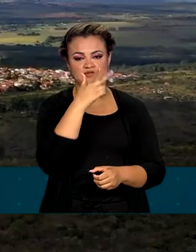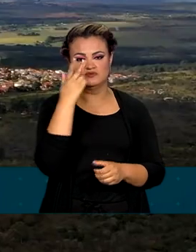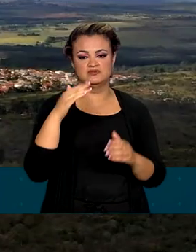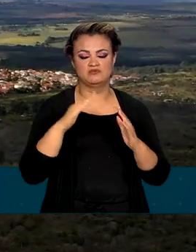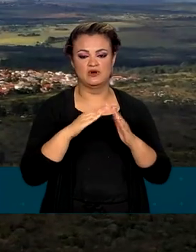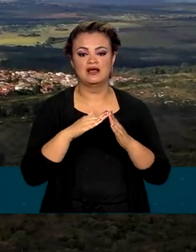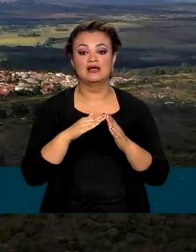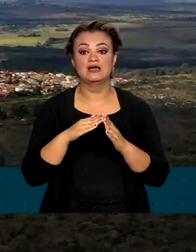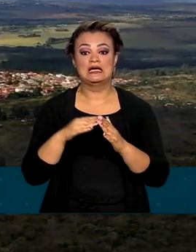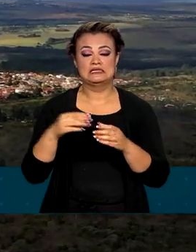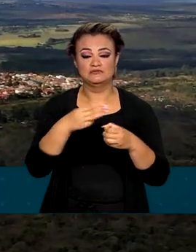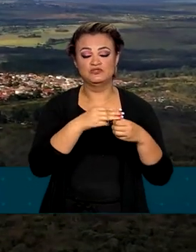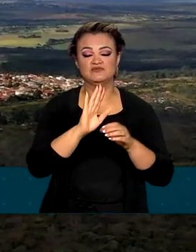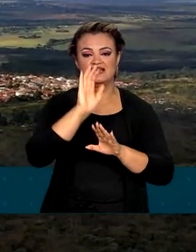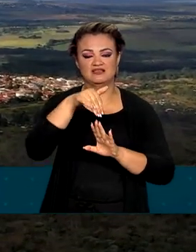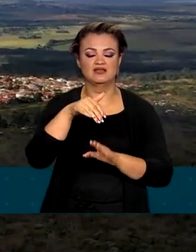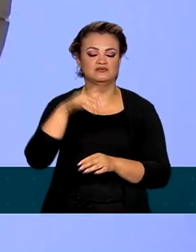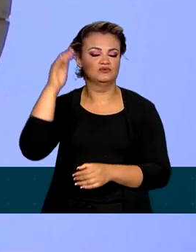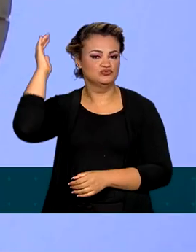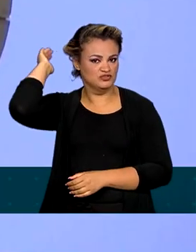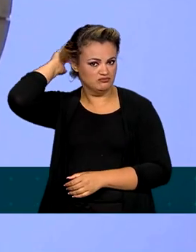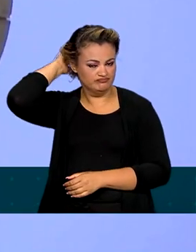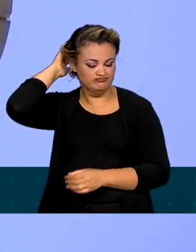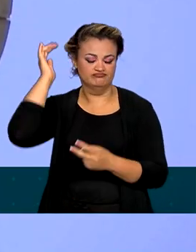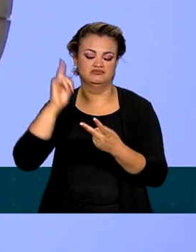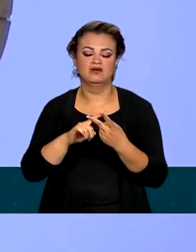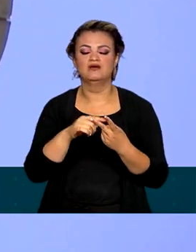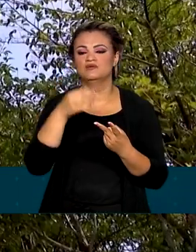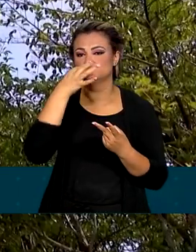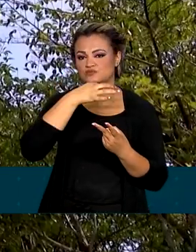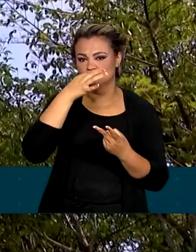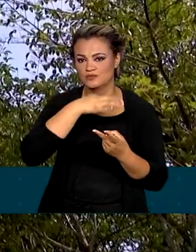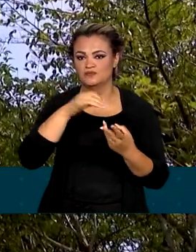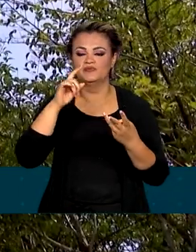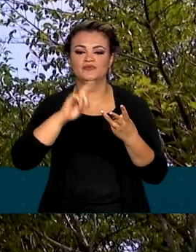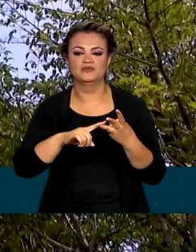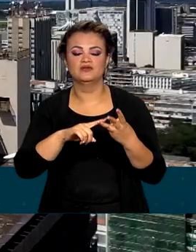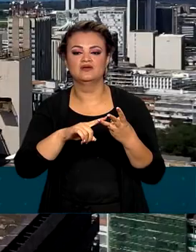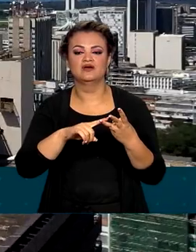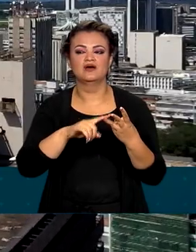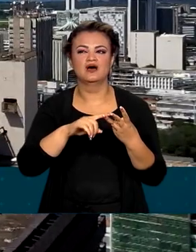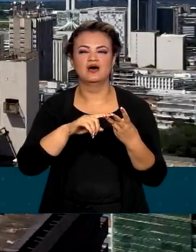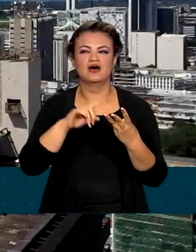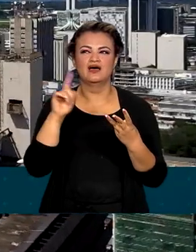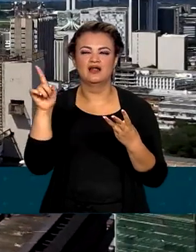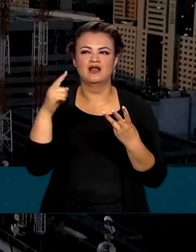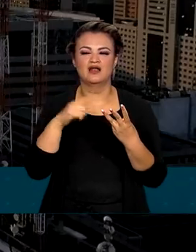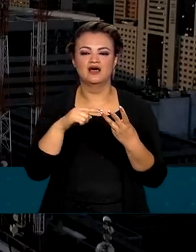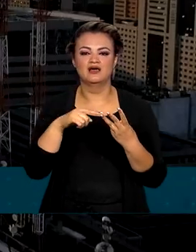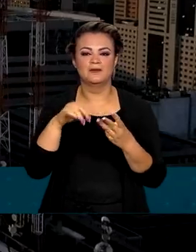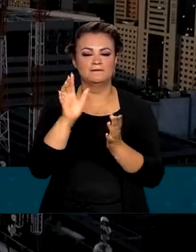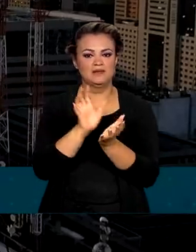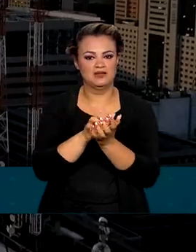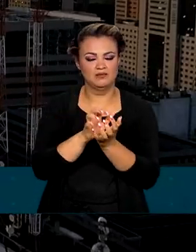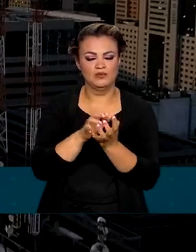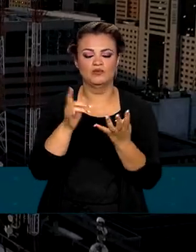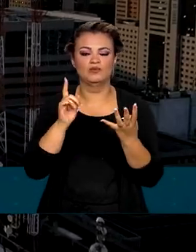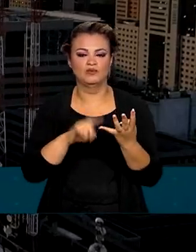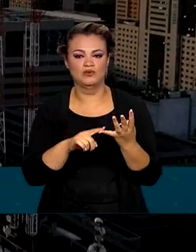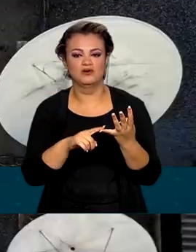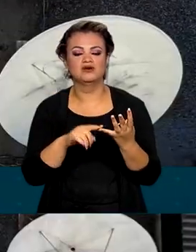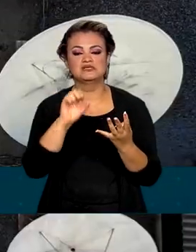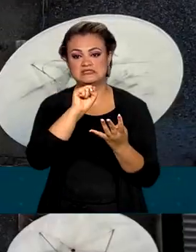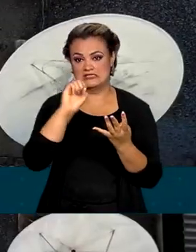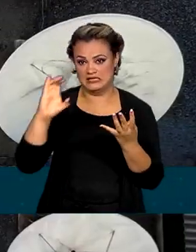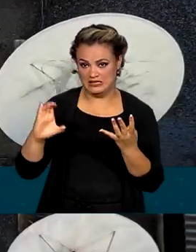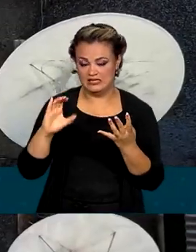Pará, Aparecida de Goiânia, em Goiás, Caxias do Sul, no Rio Grande do Sul, Jaboatão dos Guararapes, em Pernambuco, Joinville,